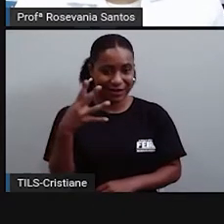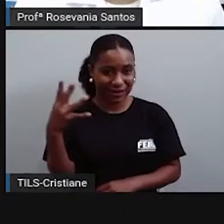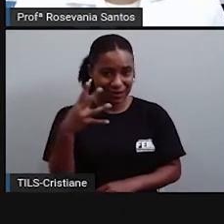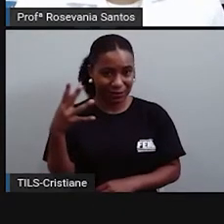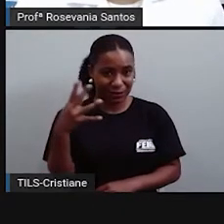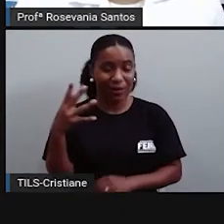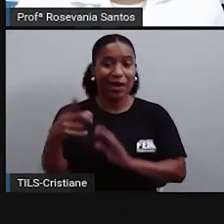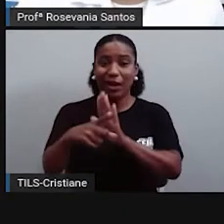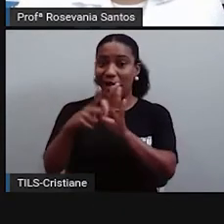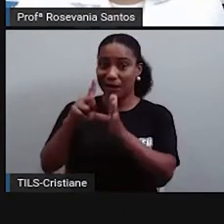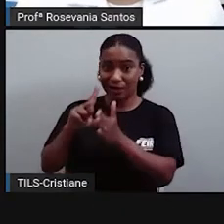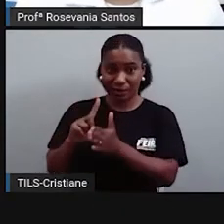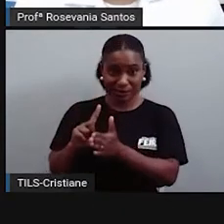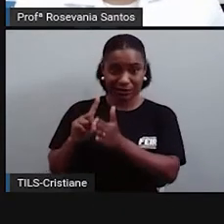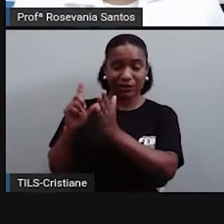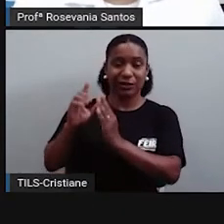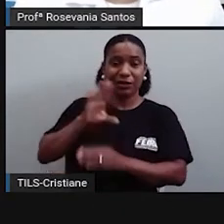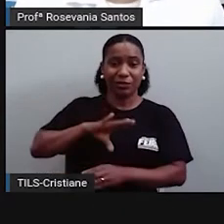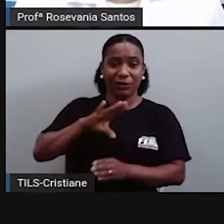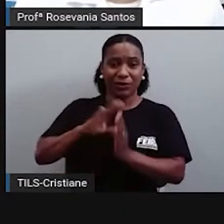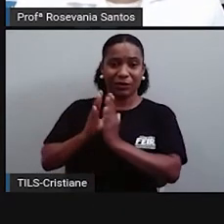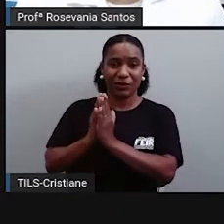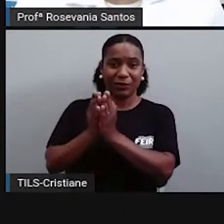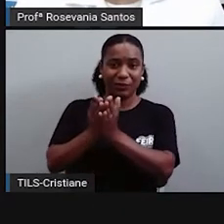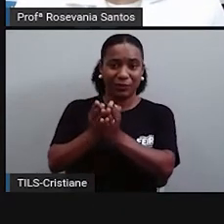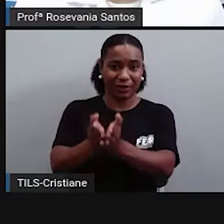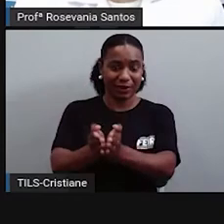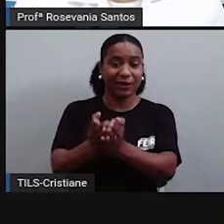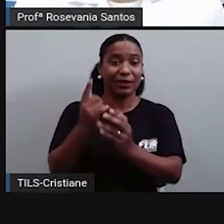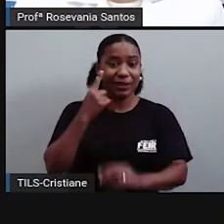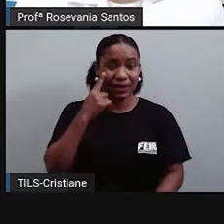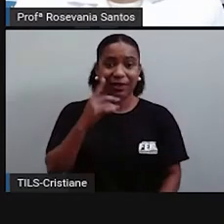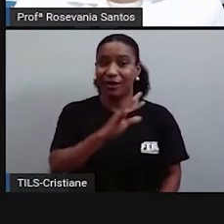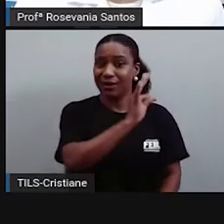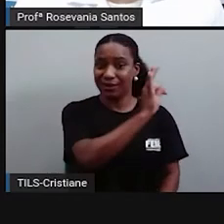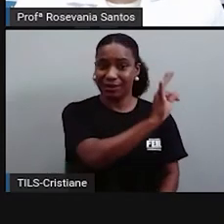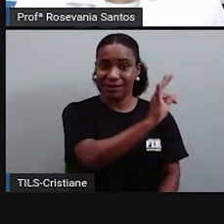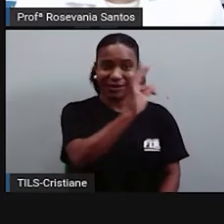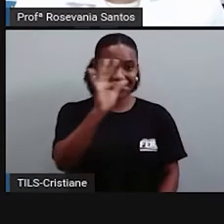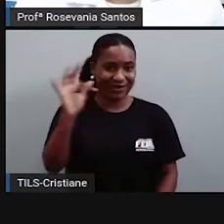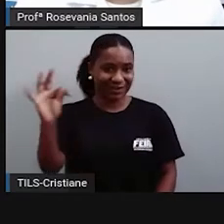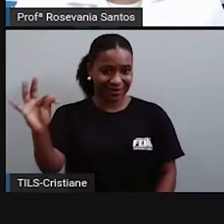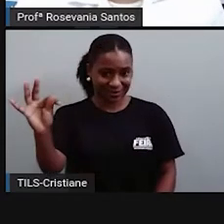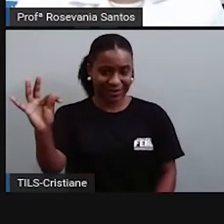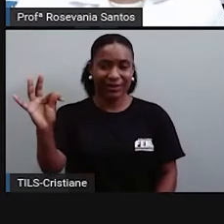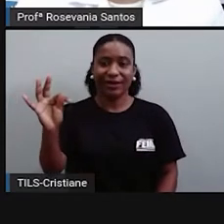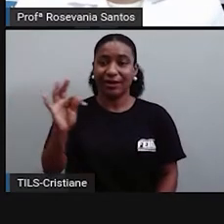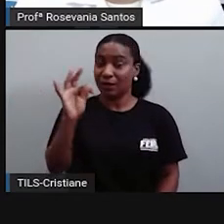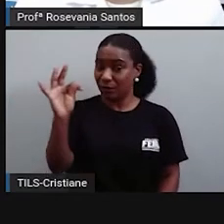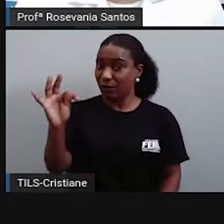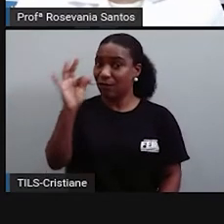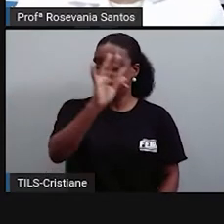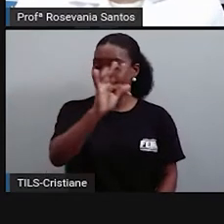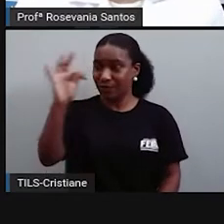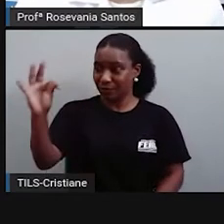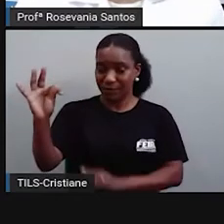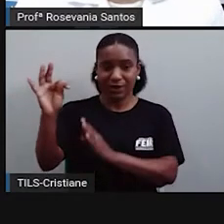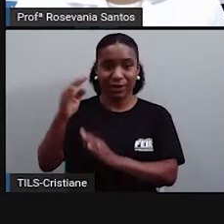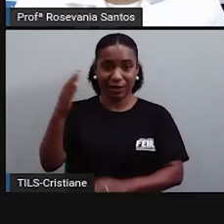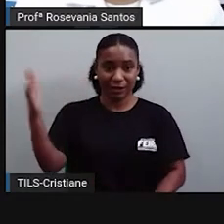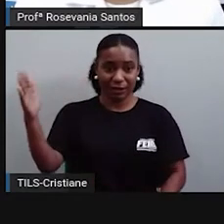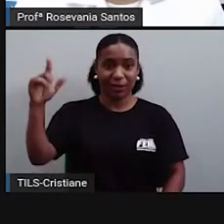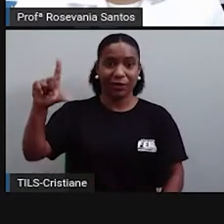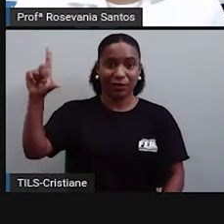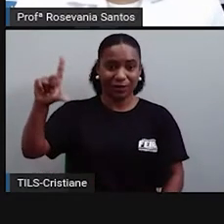dividido as terras do oeste e do leste, em que a terra do leste pertencia a Portugal e todas